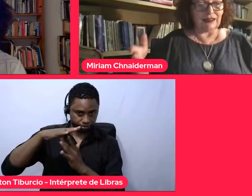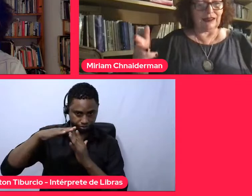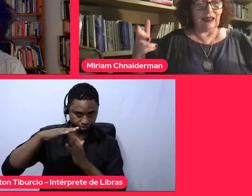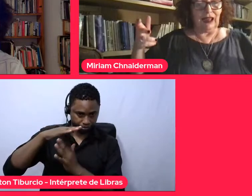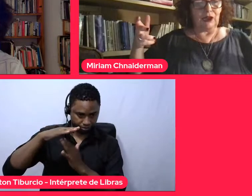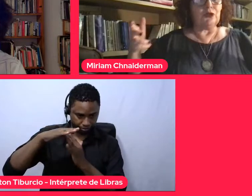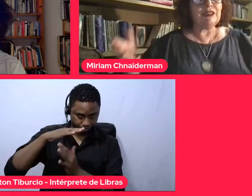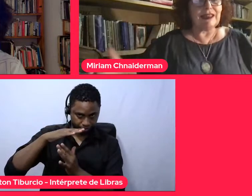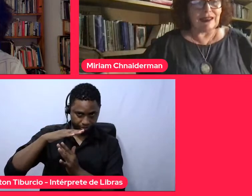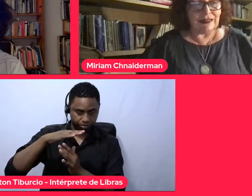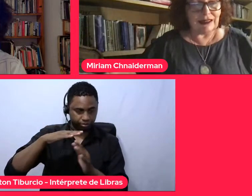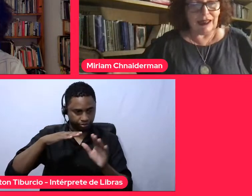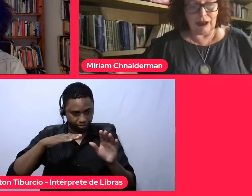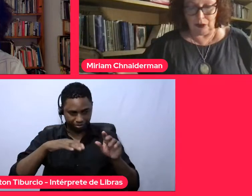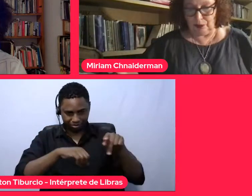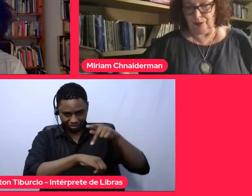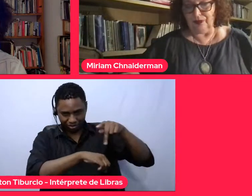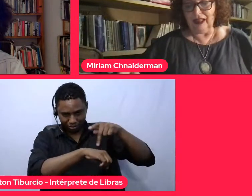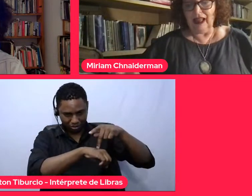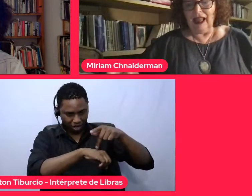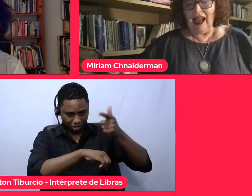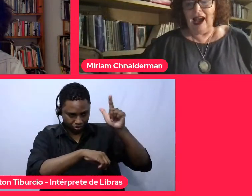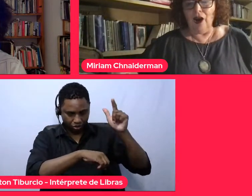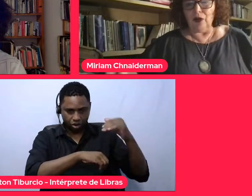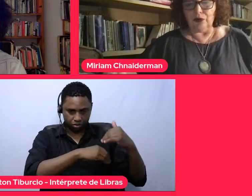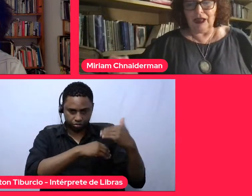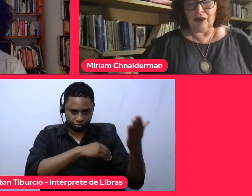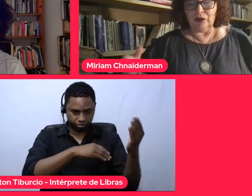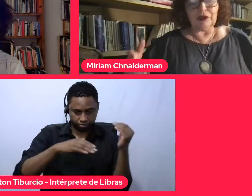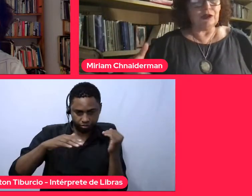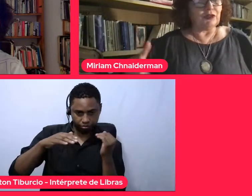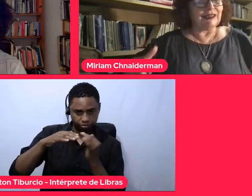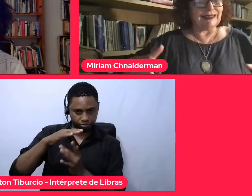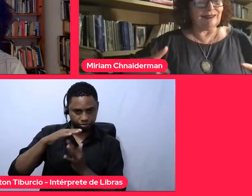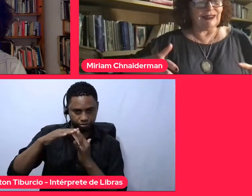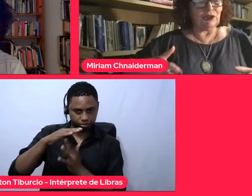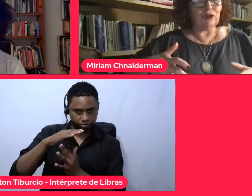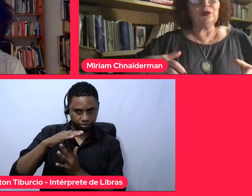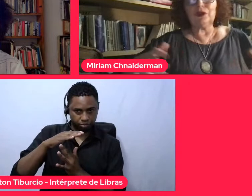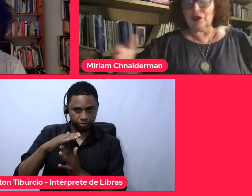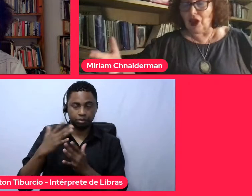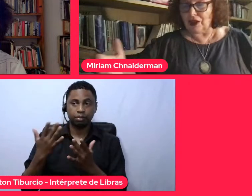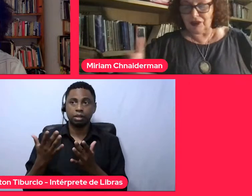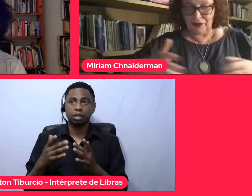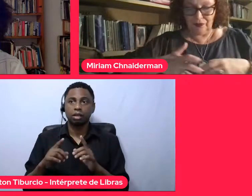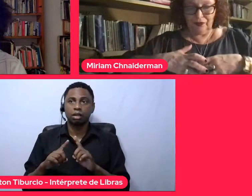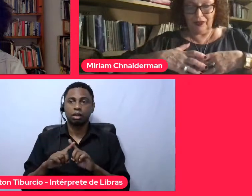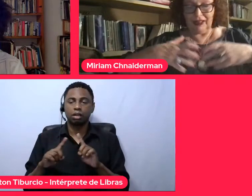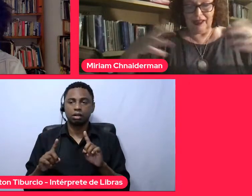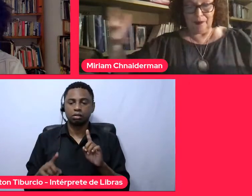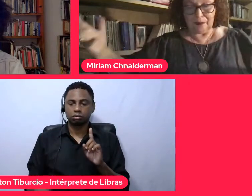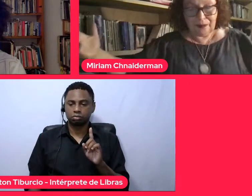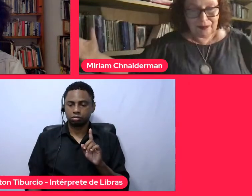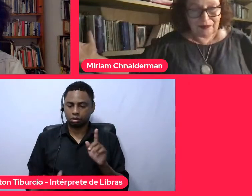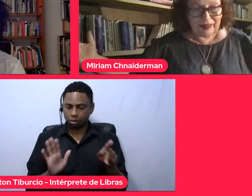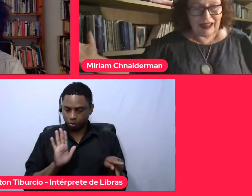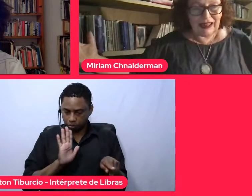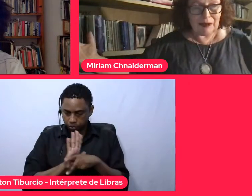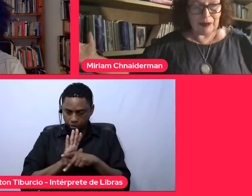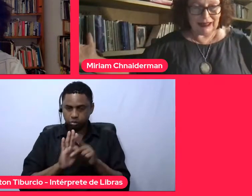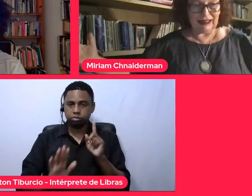imigrante, do estrangeiro, algo da constituição de todos nós fica